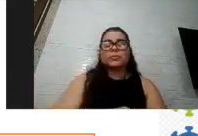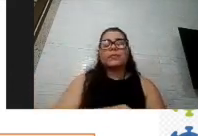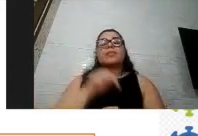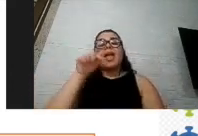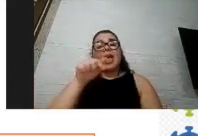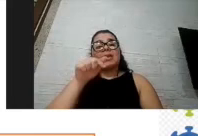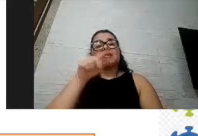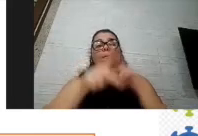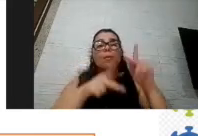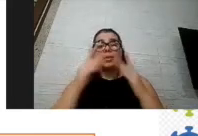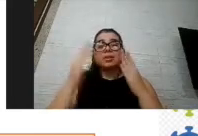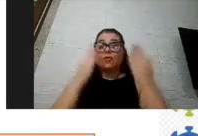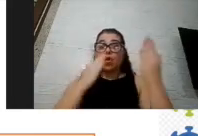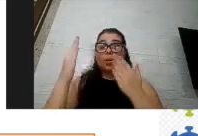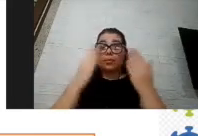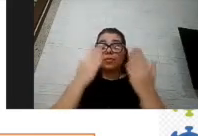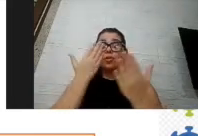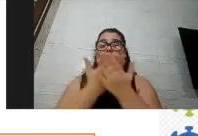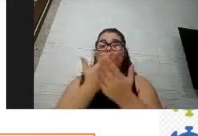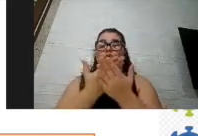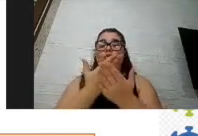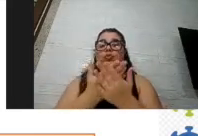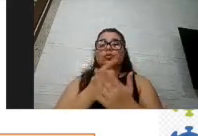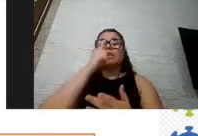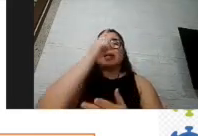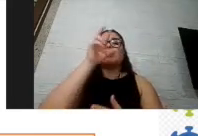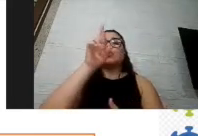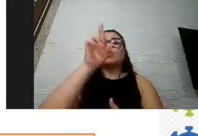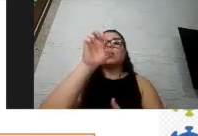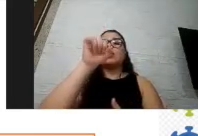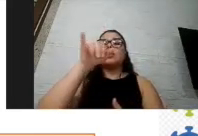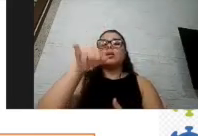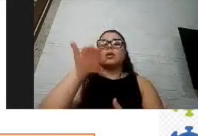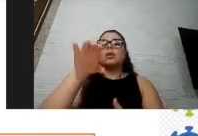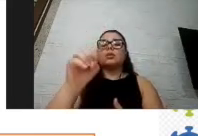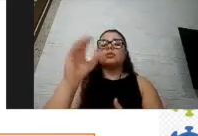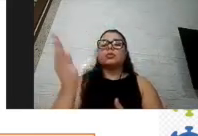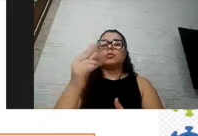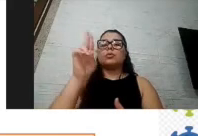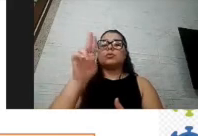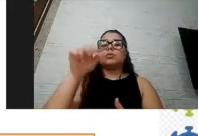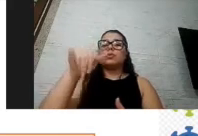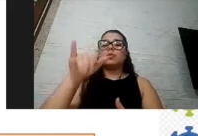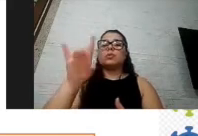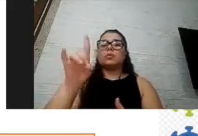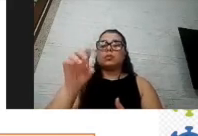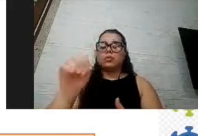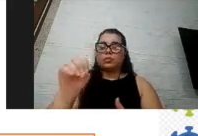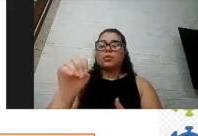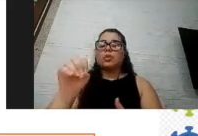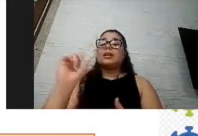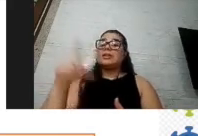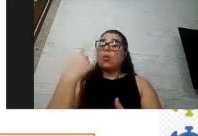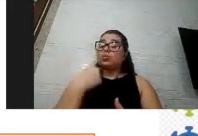estudo do Reino Unido então os dados do nosso estudo em síndrome de Down foram comparados com um estudo de